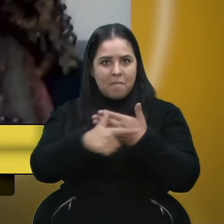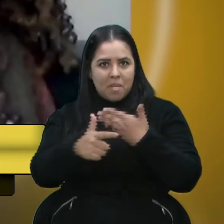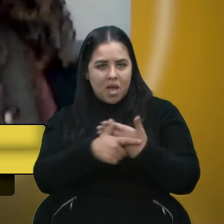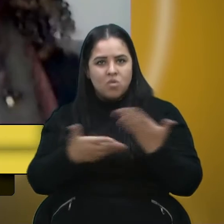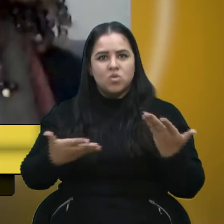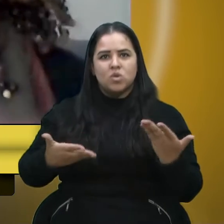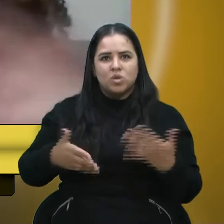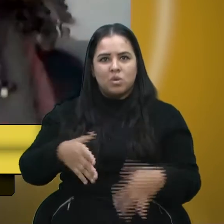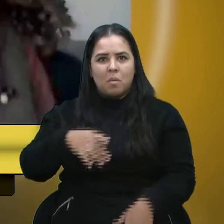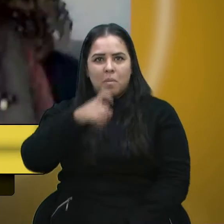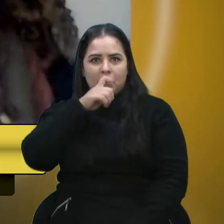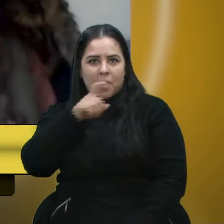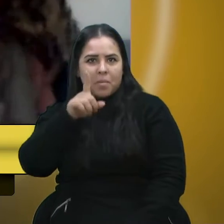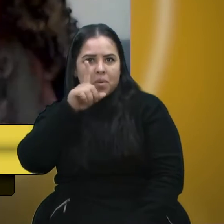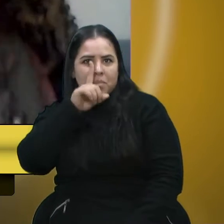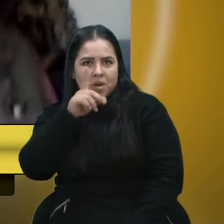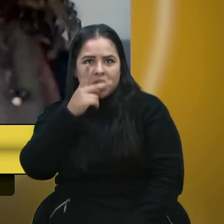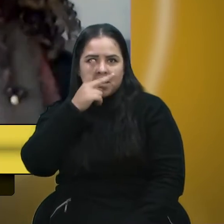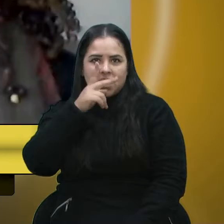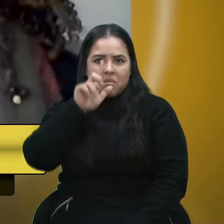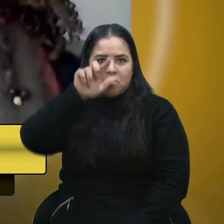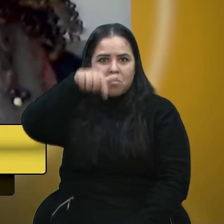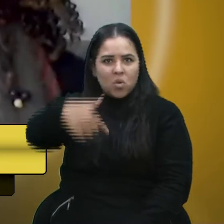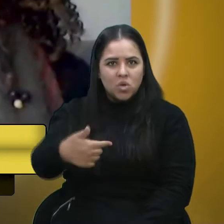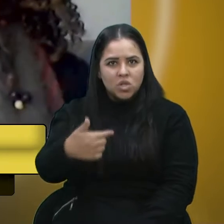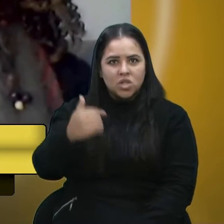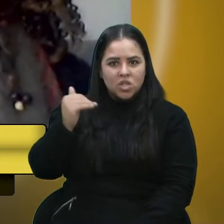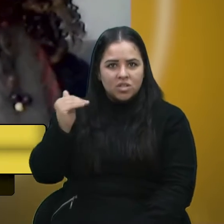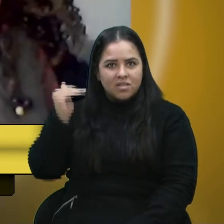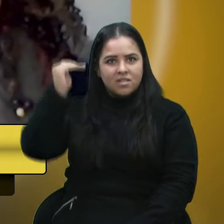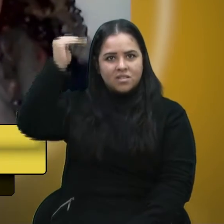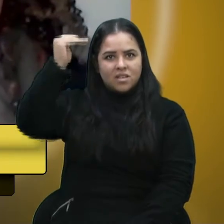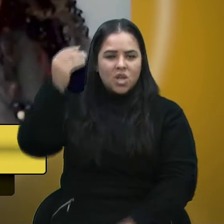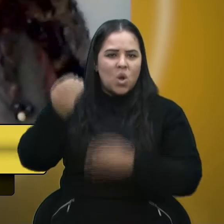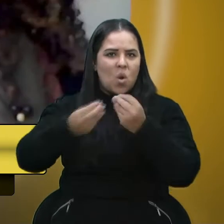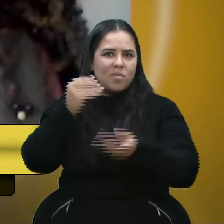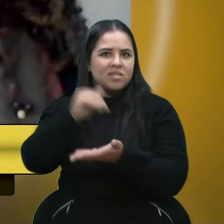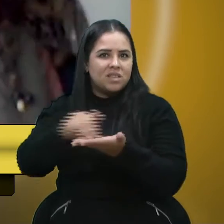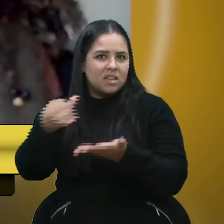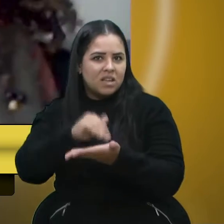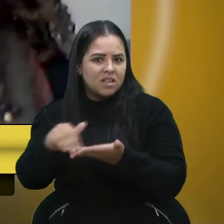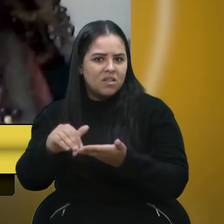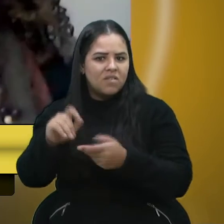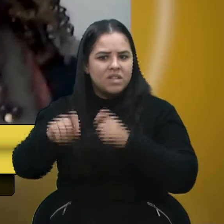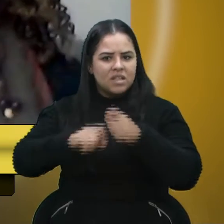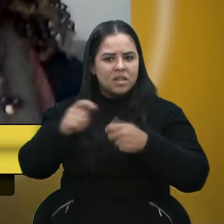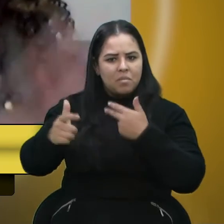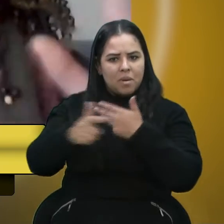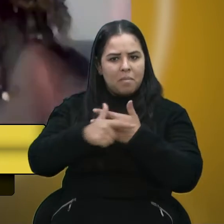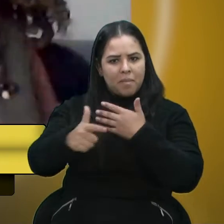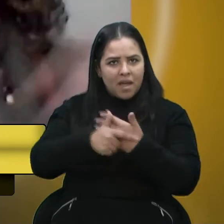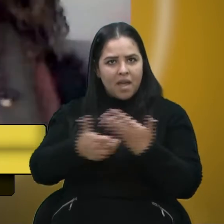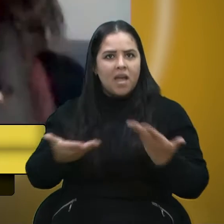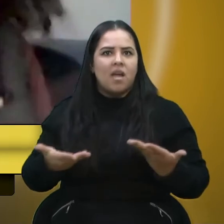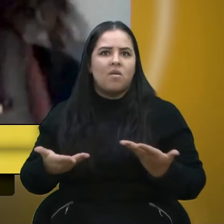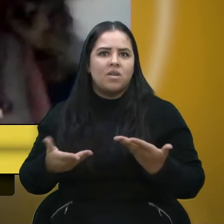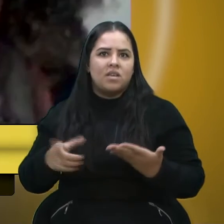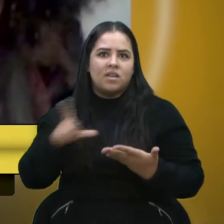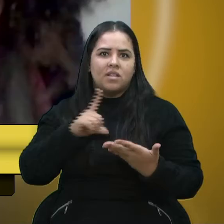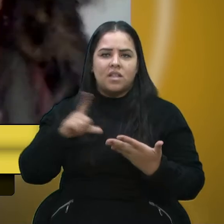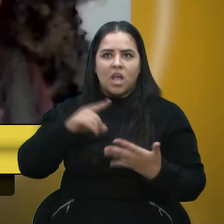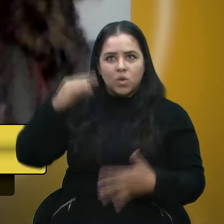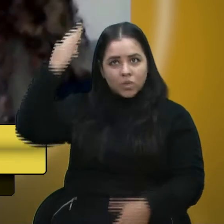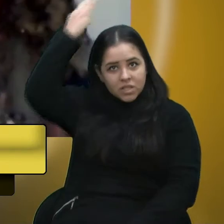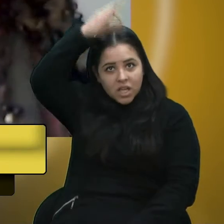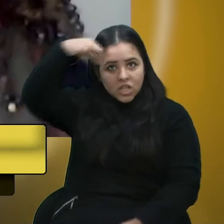mãe, mesmo depois de adultos, e de como a secretaria iria cumprir esse papel, de que haviam os anjinhos, e não